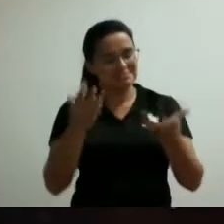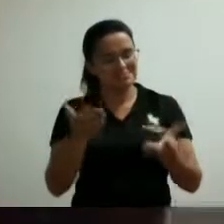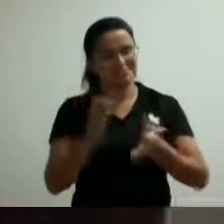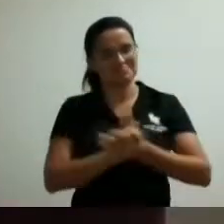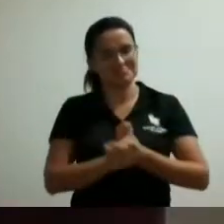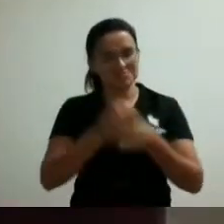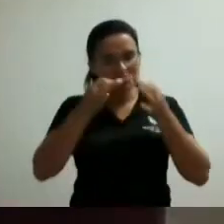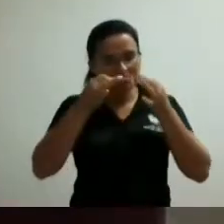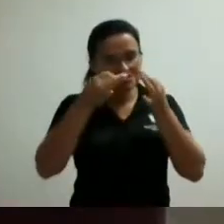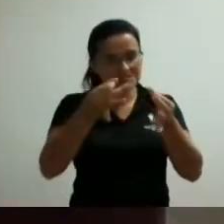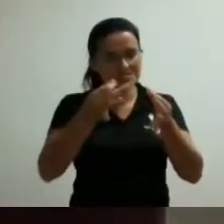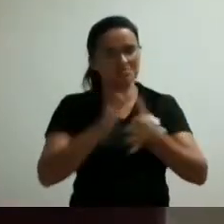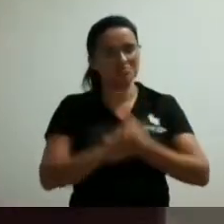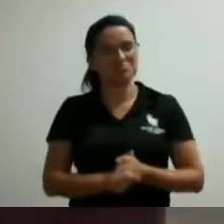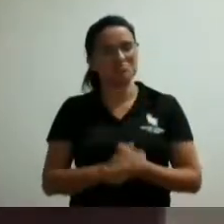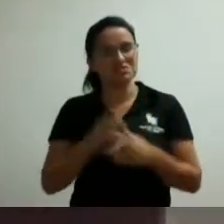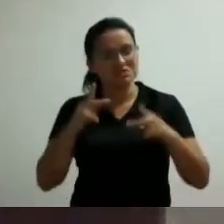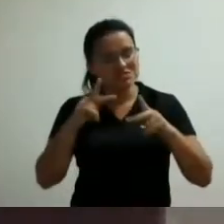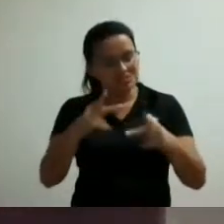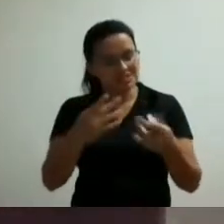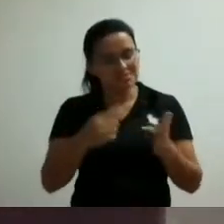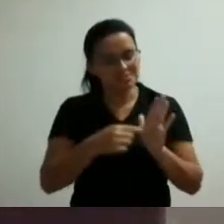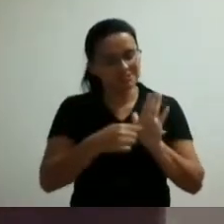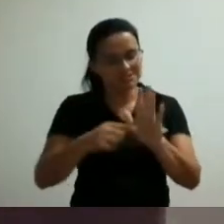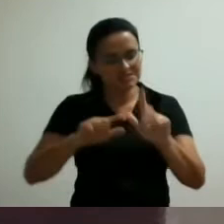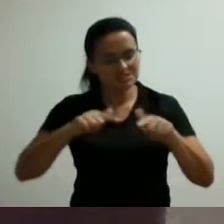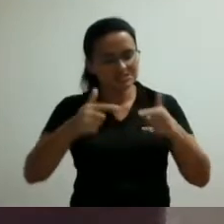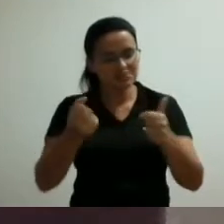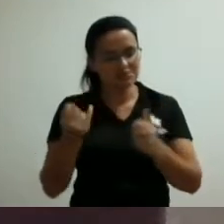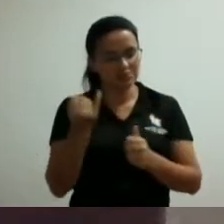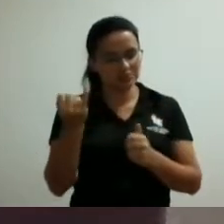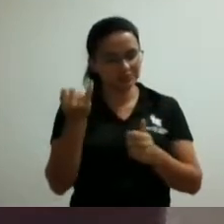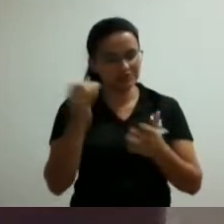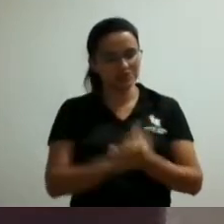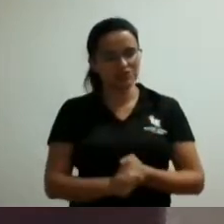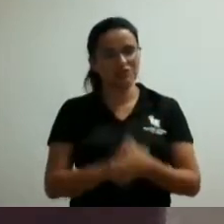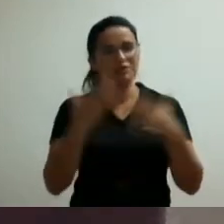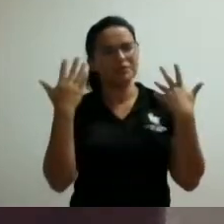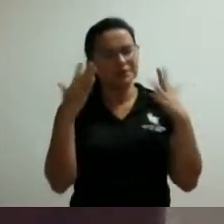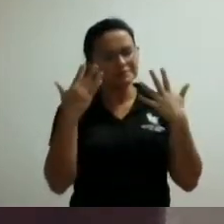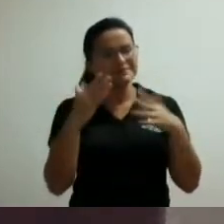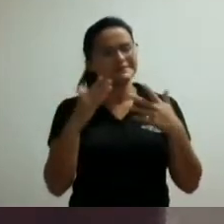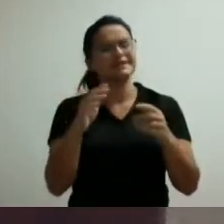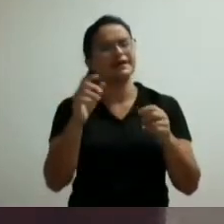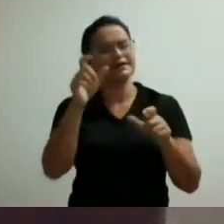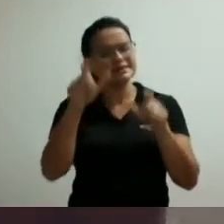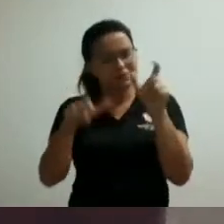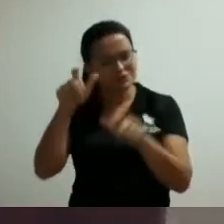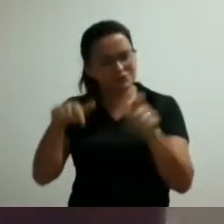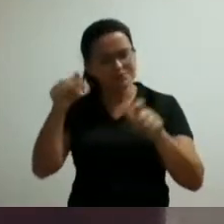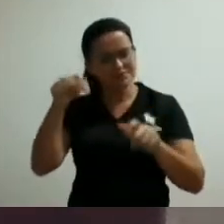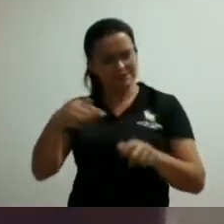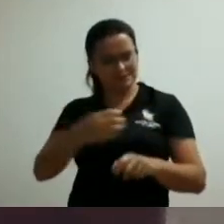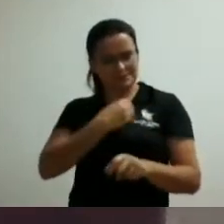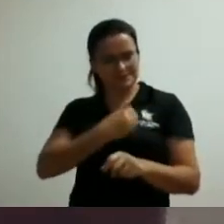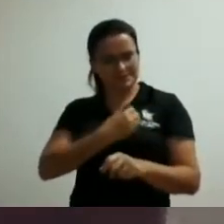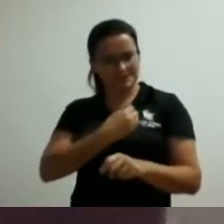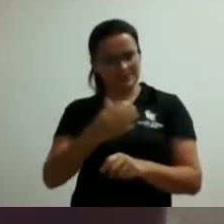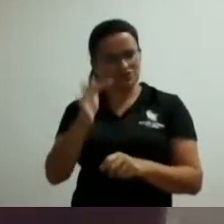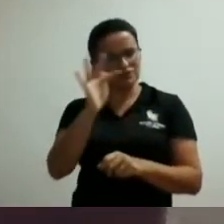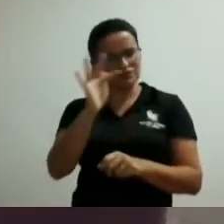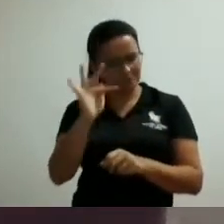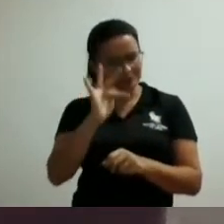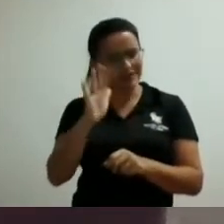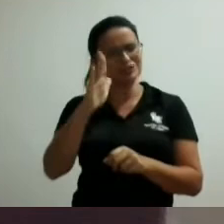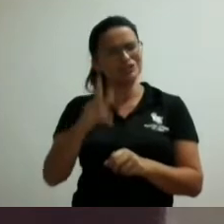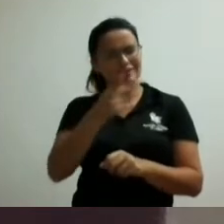sempre destacando e parabéns ao pessoal aqui da Suprema estivemos lá com o Djalma uma faculdade assim de renome e também